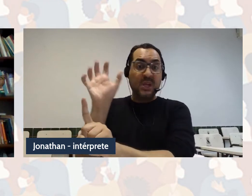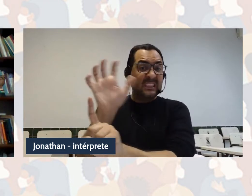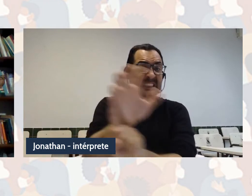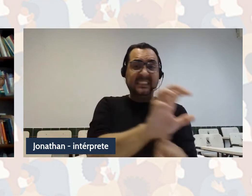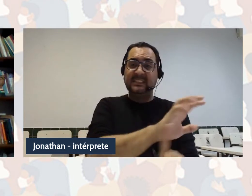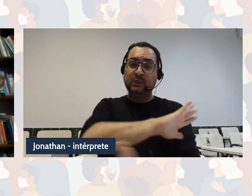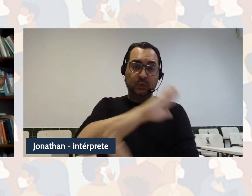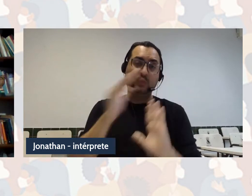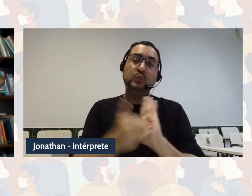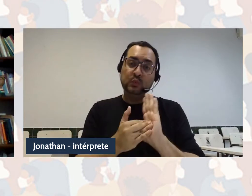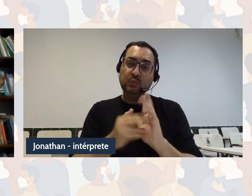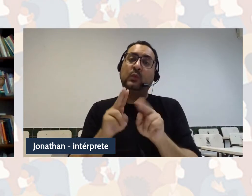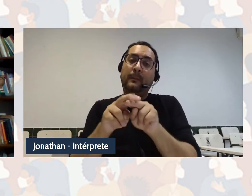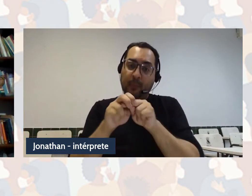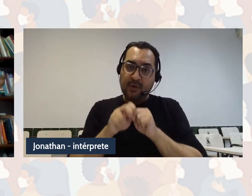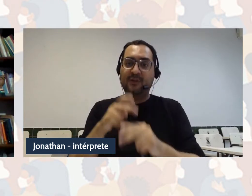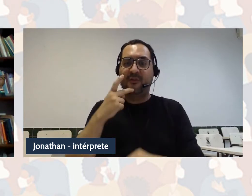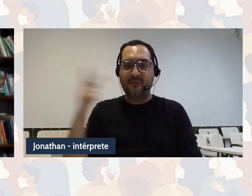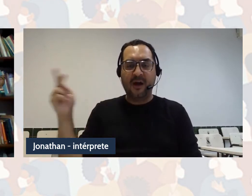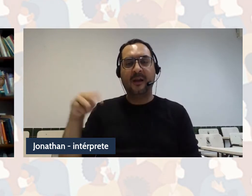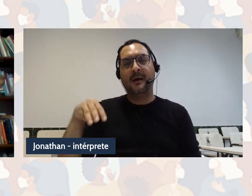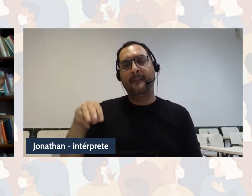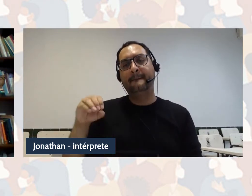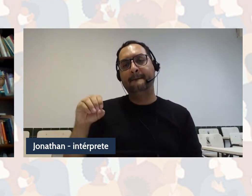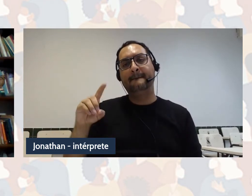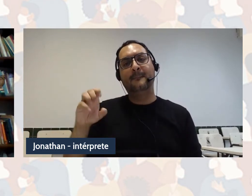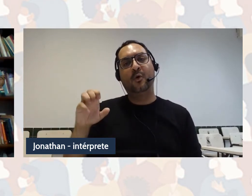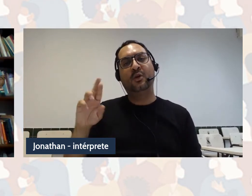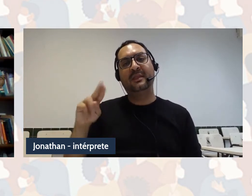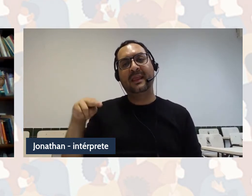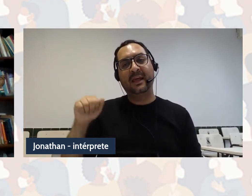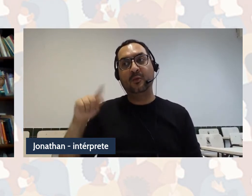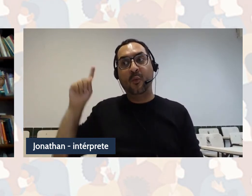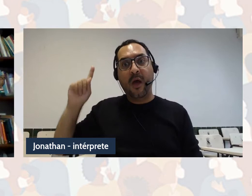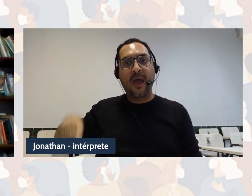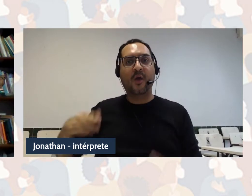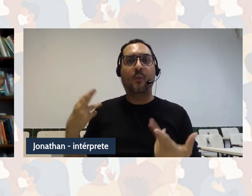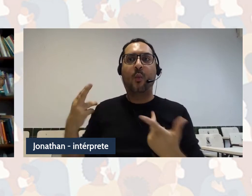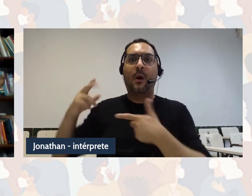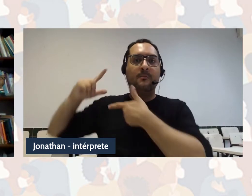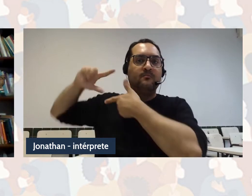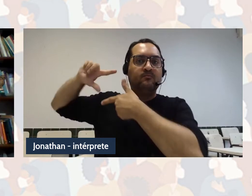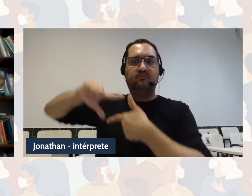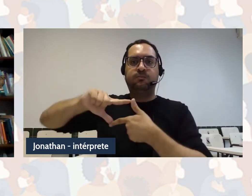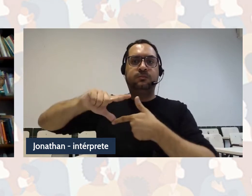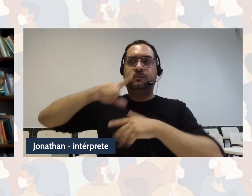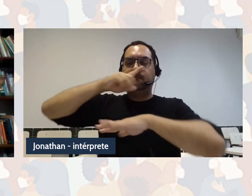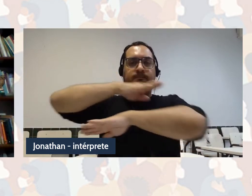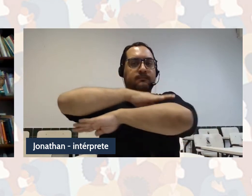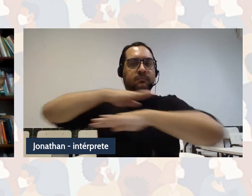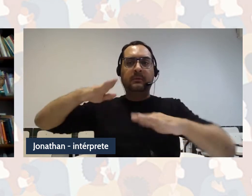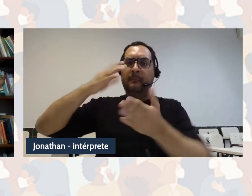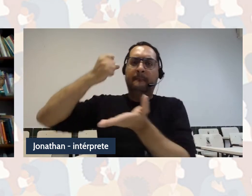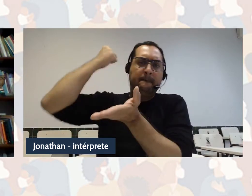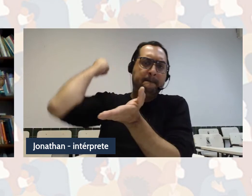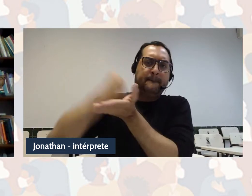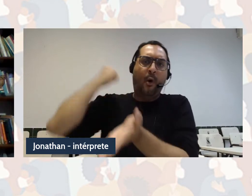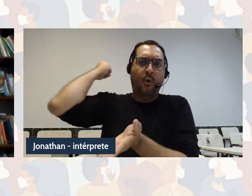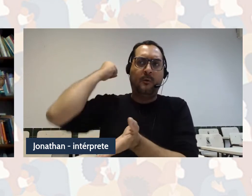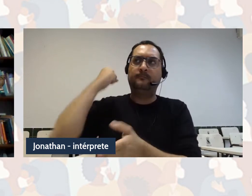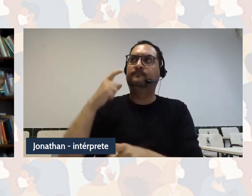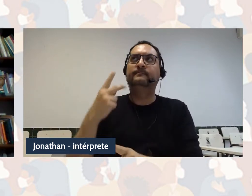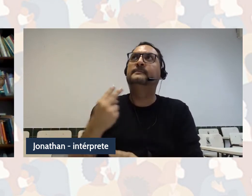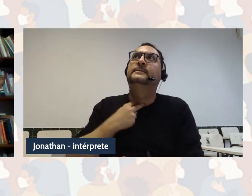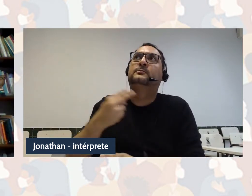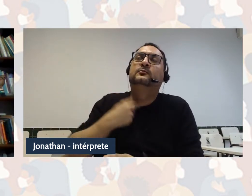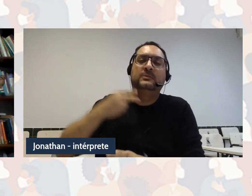pode afirmar que a modernidade é um paradigma onipresente, né, digamos assim, inevitável e